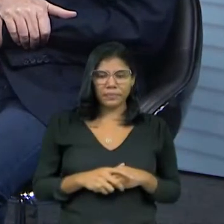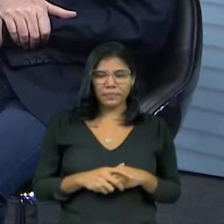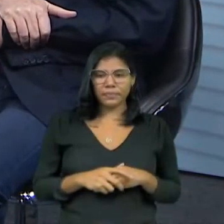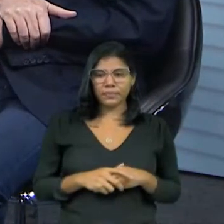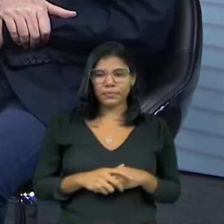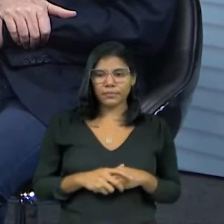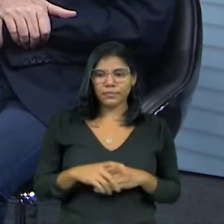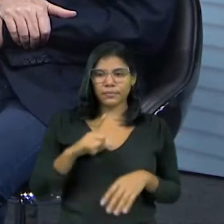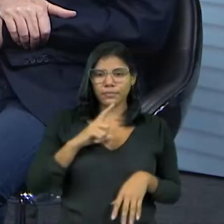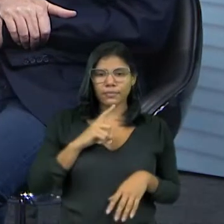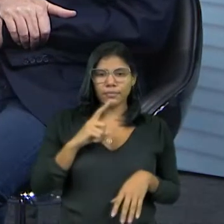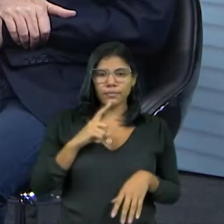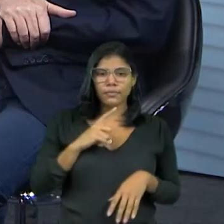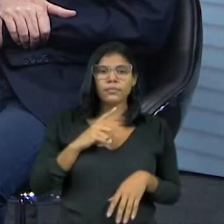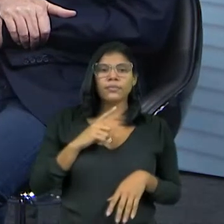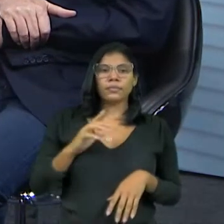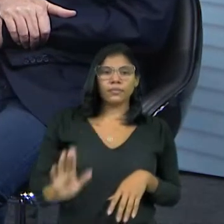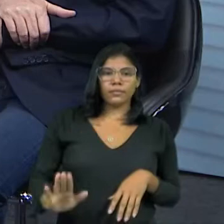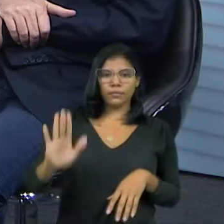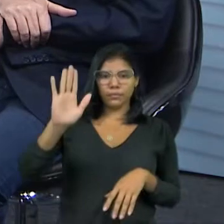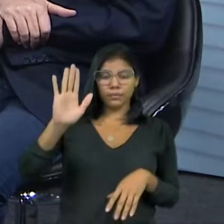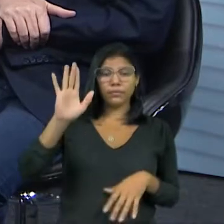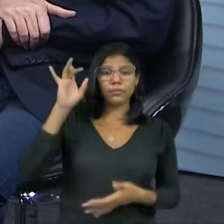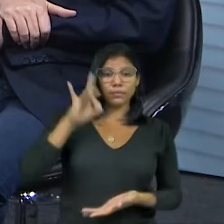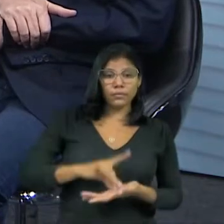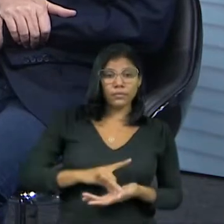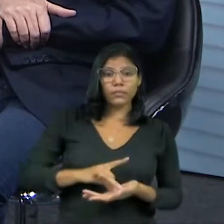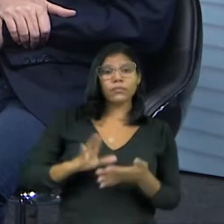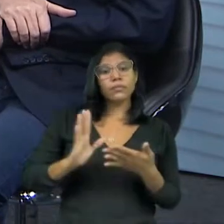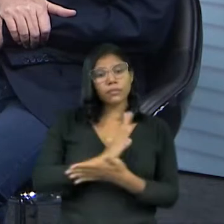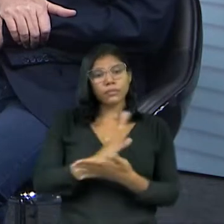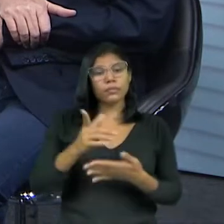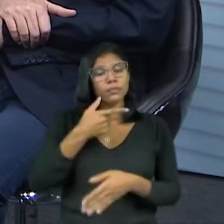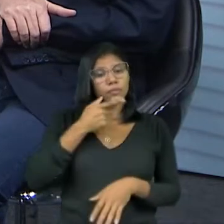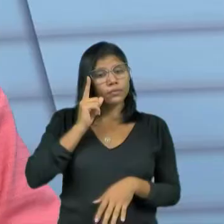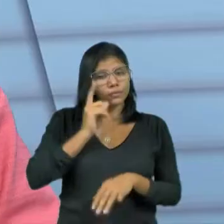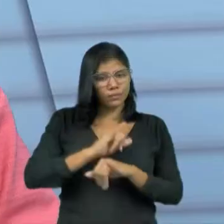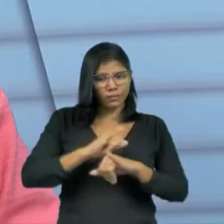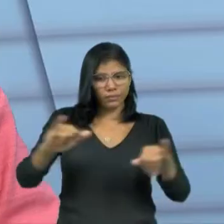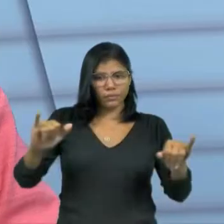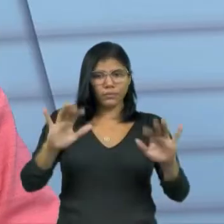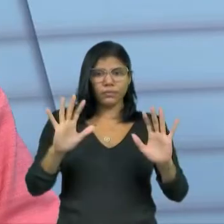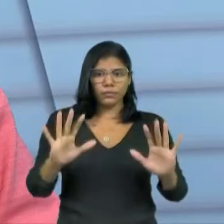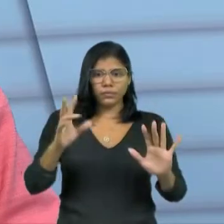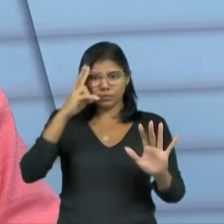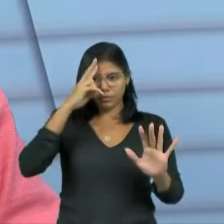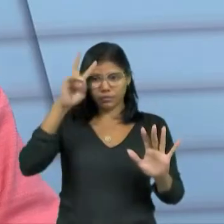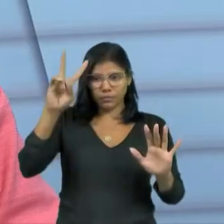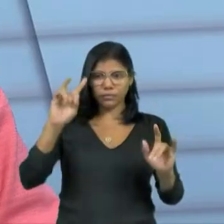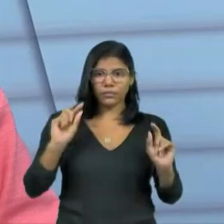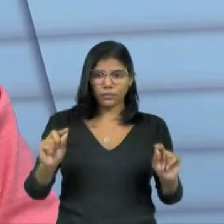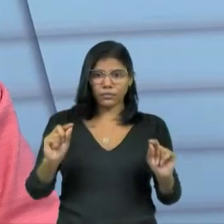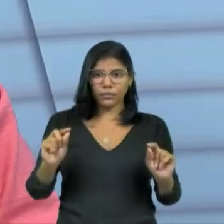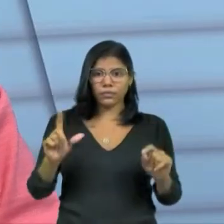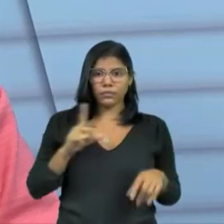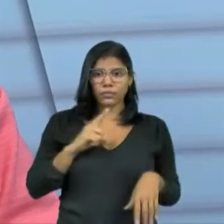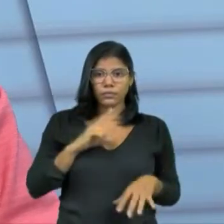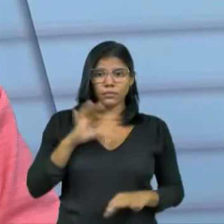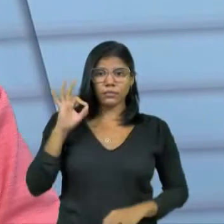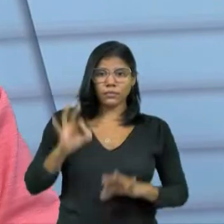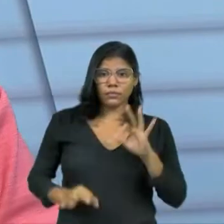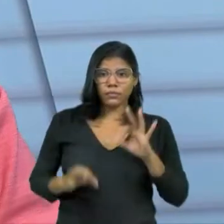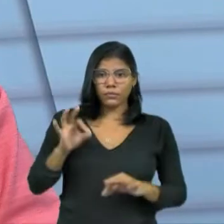oficiais, muitos lançaram ontem. Foi. Agora, lembrando que ainda estão em processo de julgamento de